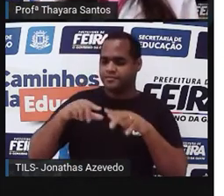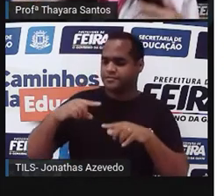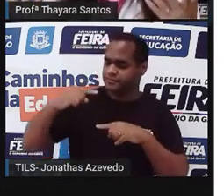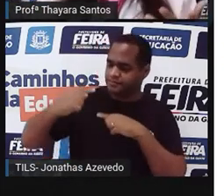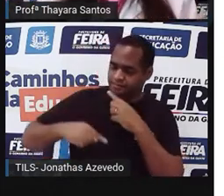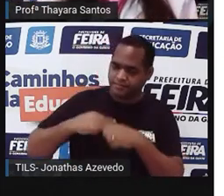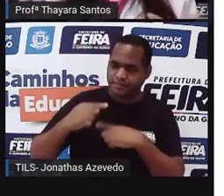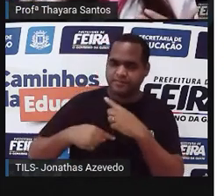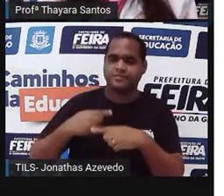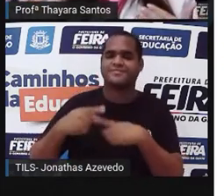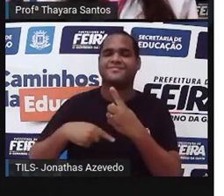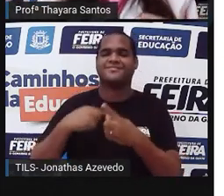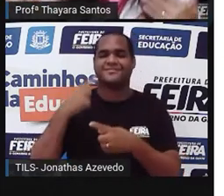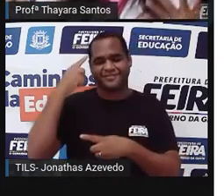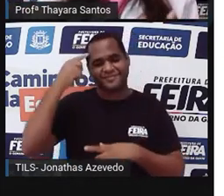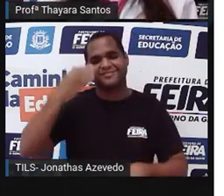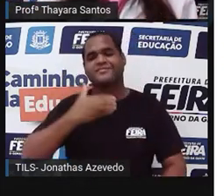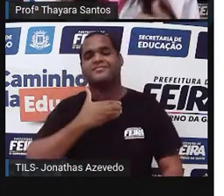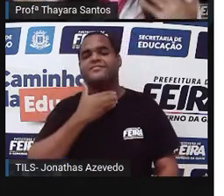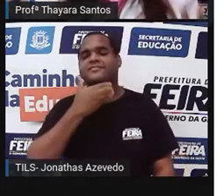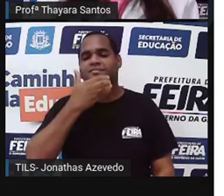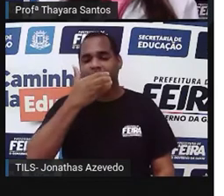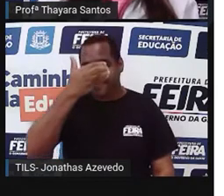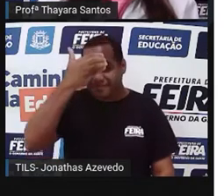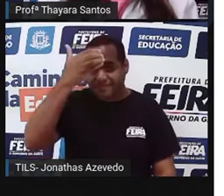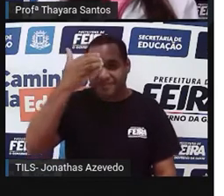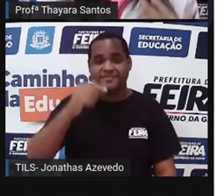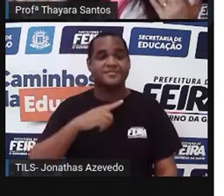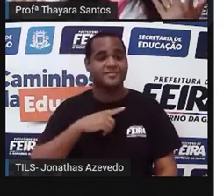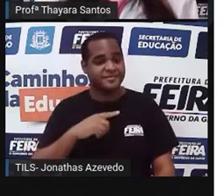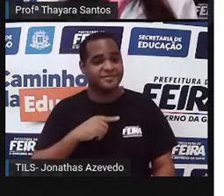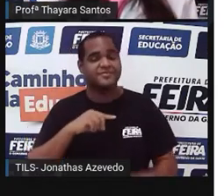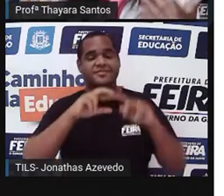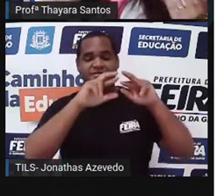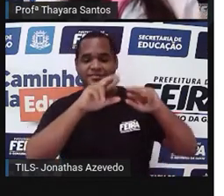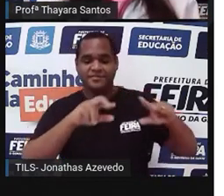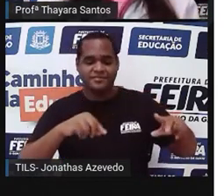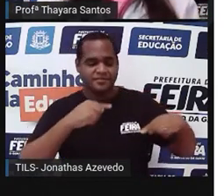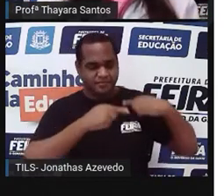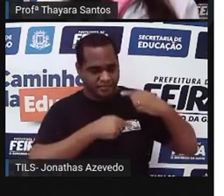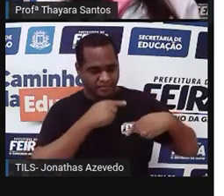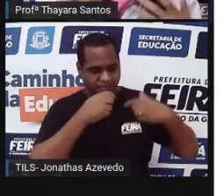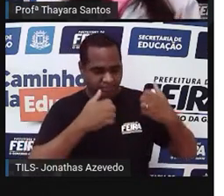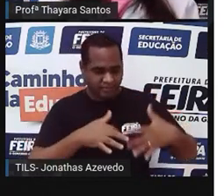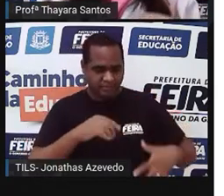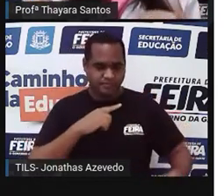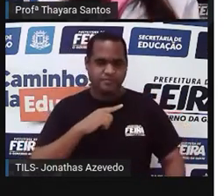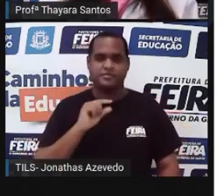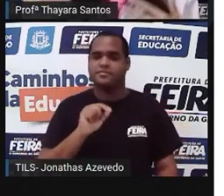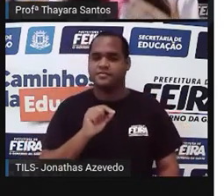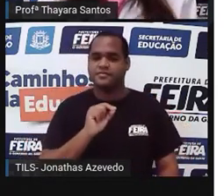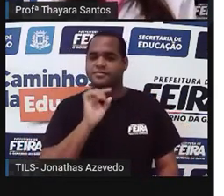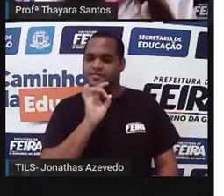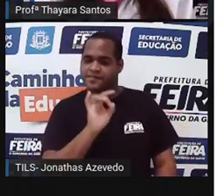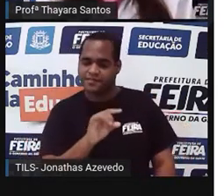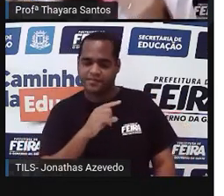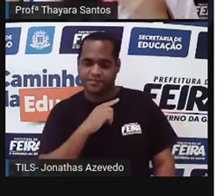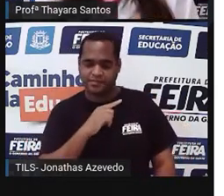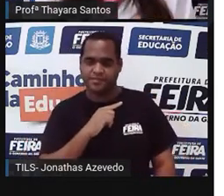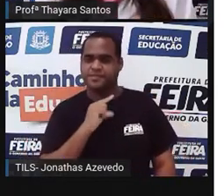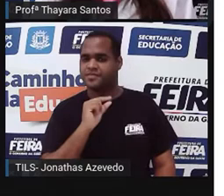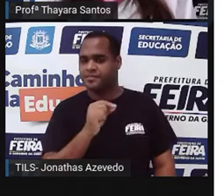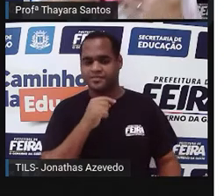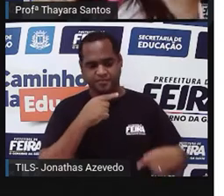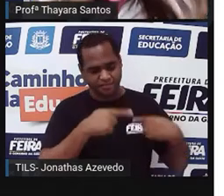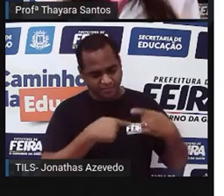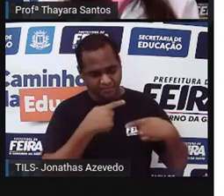passar essa característica de ter pescoço longo para os seus descendentes e por isso que quando ele voltou lá, só existiam girafas de pescoço